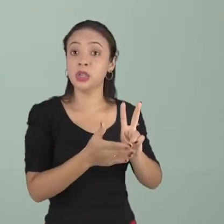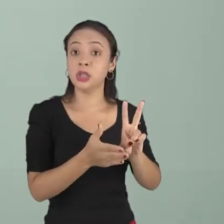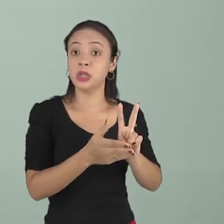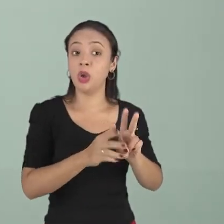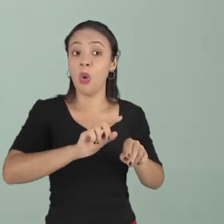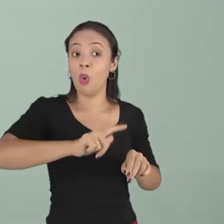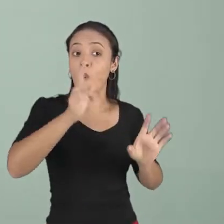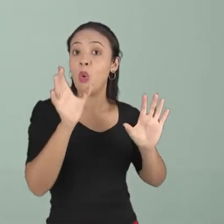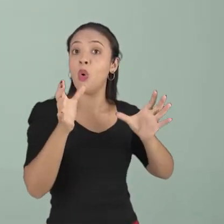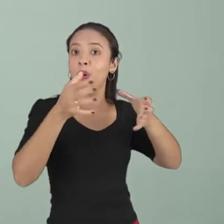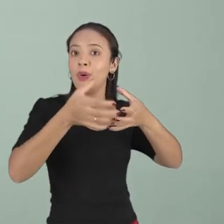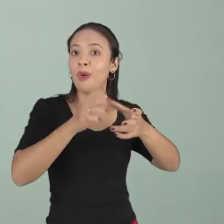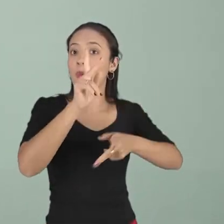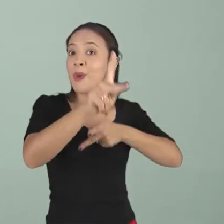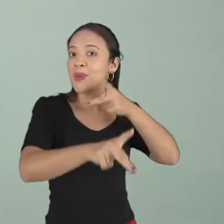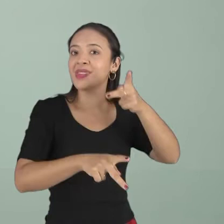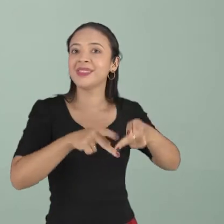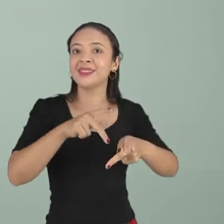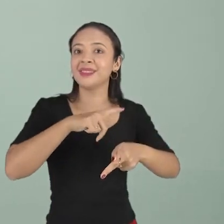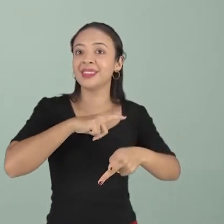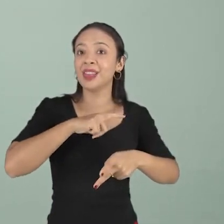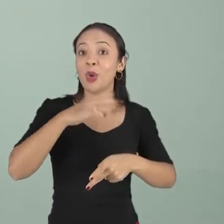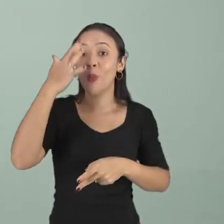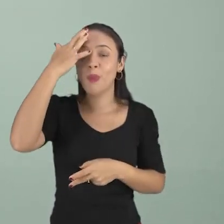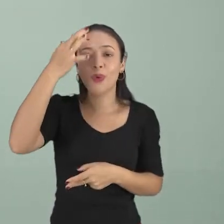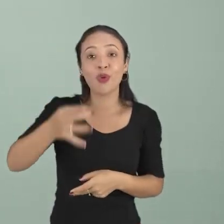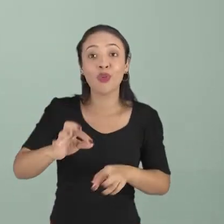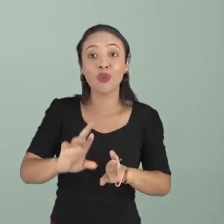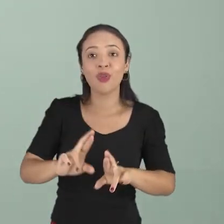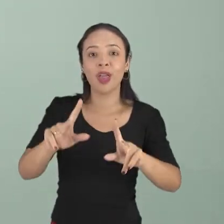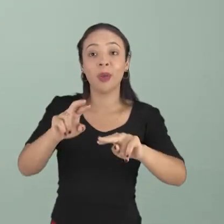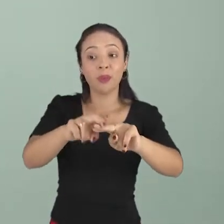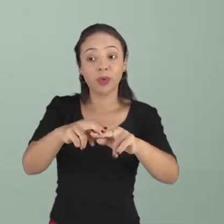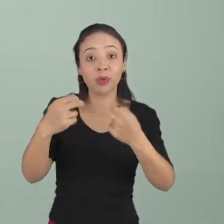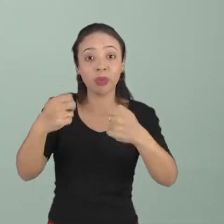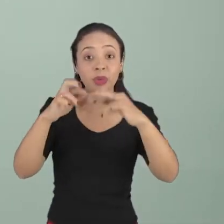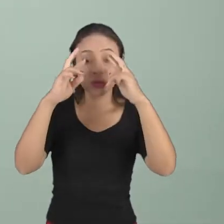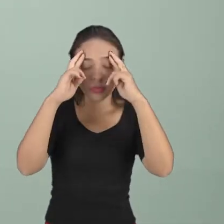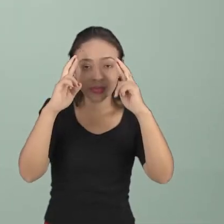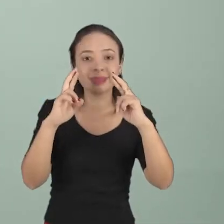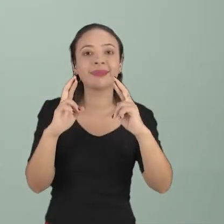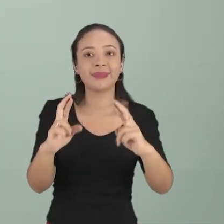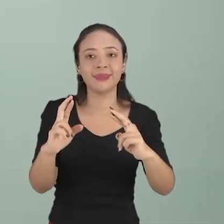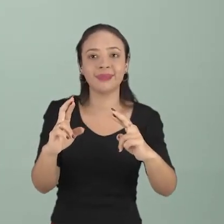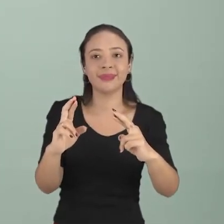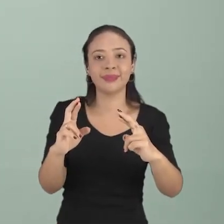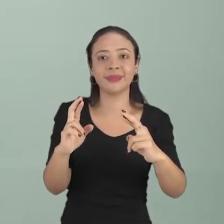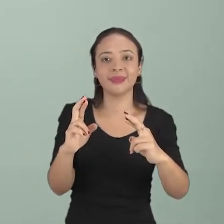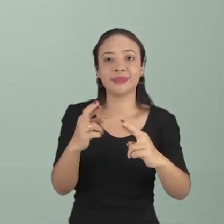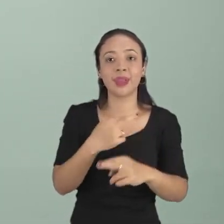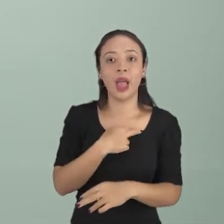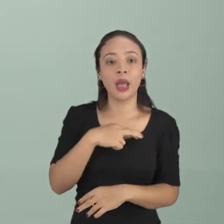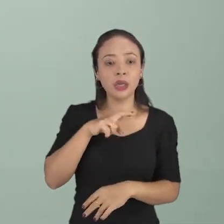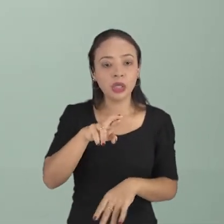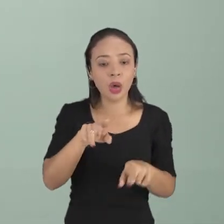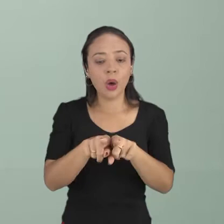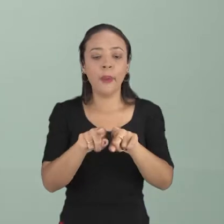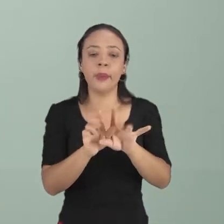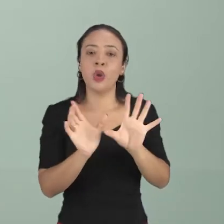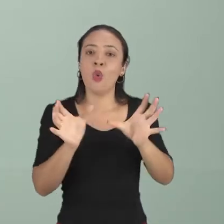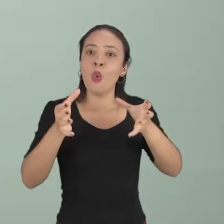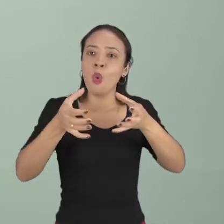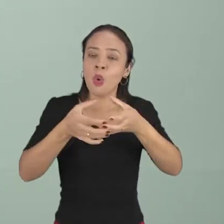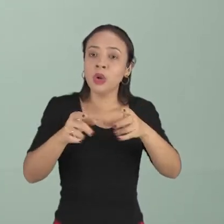outro povo, eles têm uma outra concepção. Então, é necessário você respeitar a etnia, o povo, a